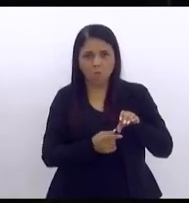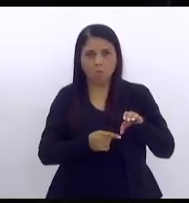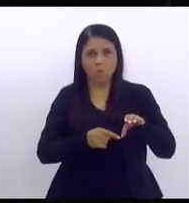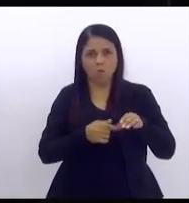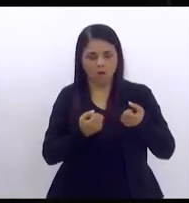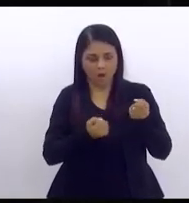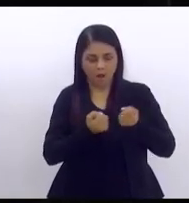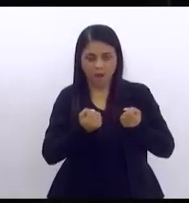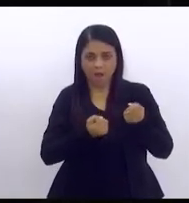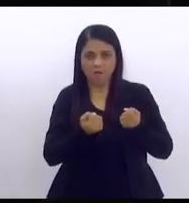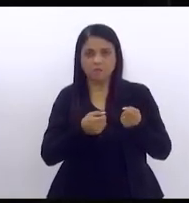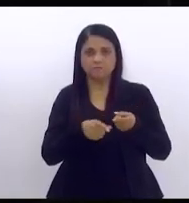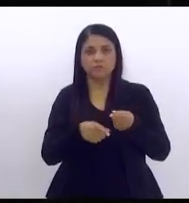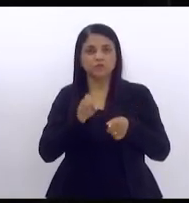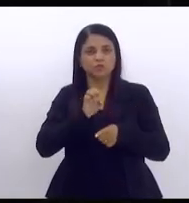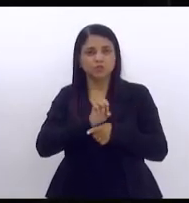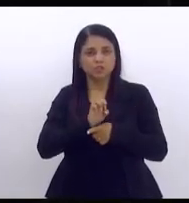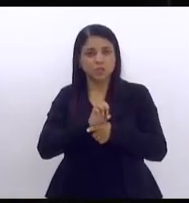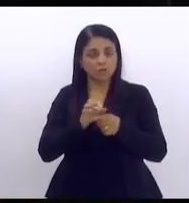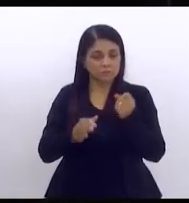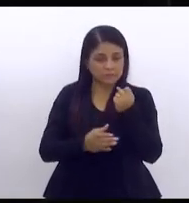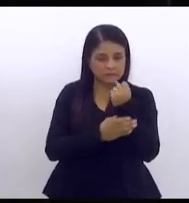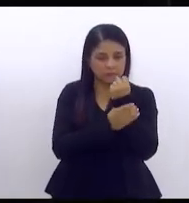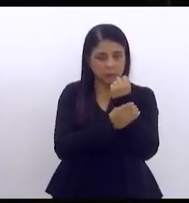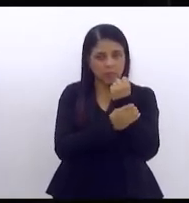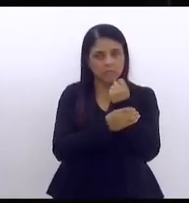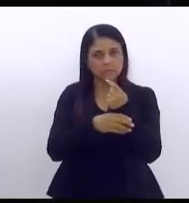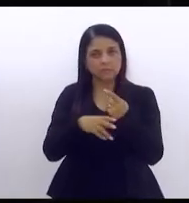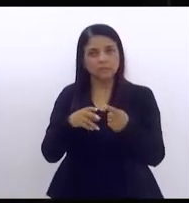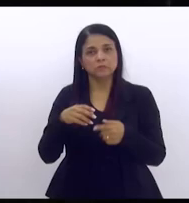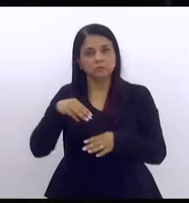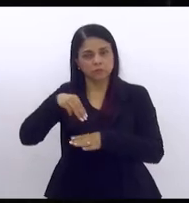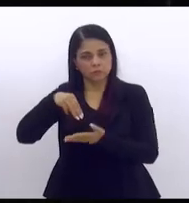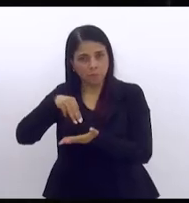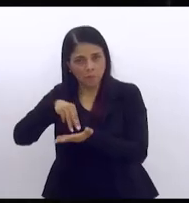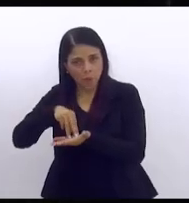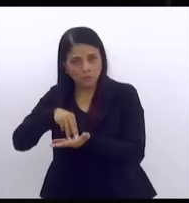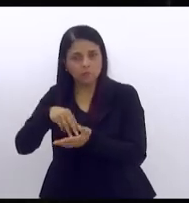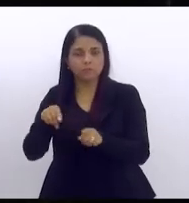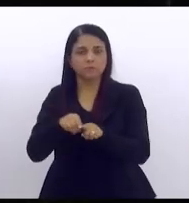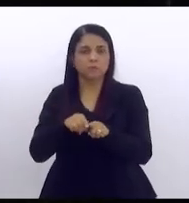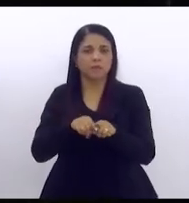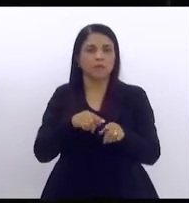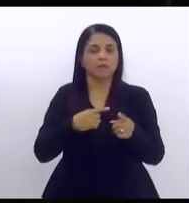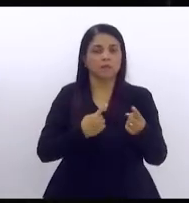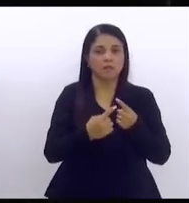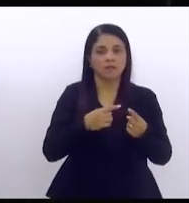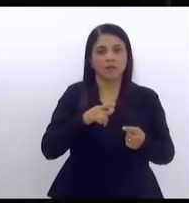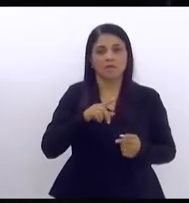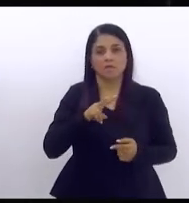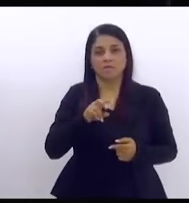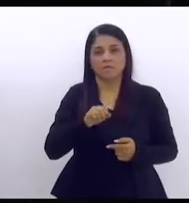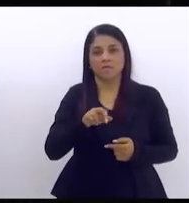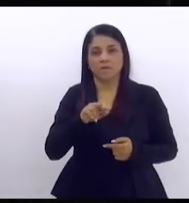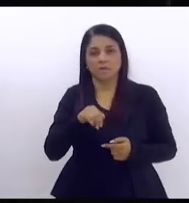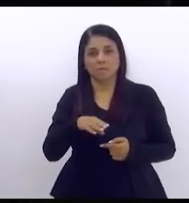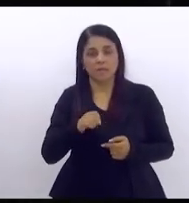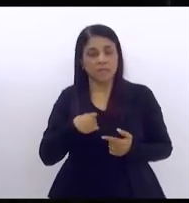o estado entra com a segurança tanto no sambódromo como na linha vermelha e não tem participação